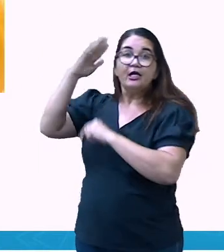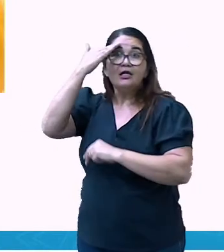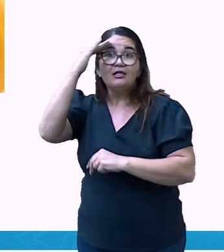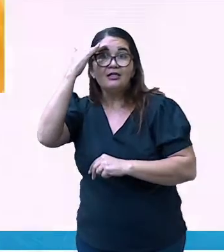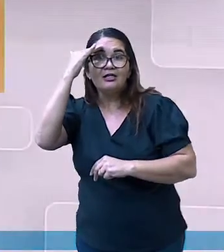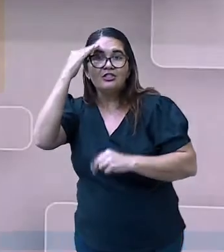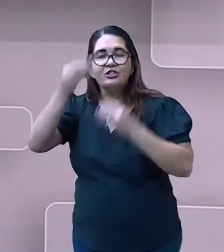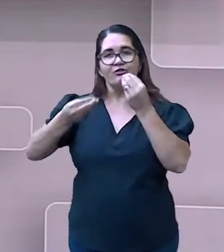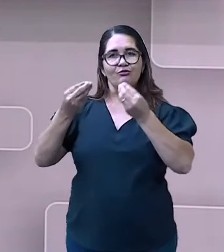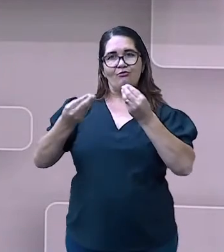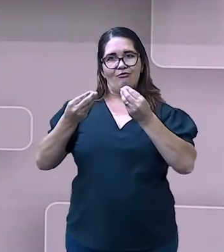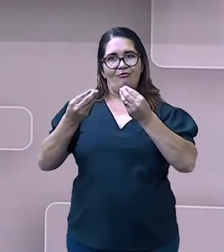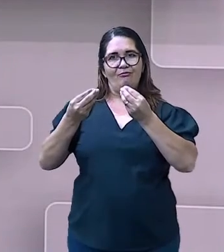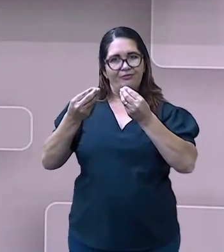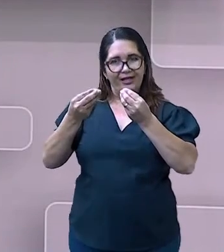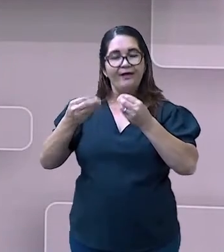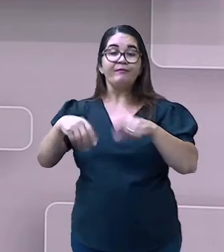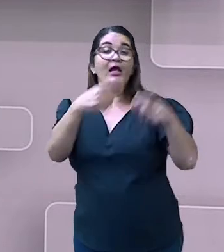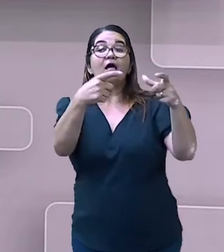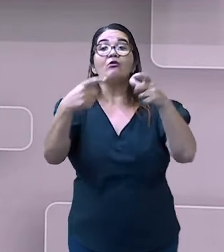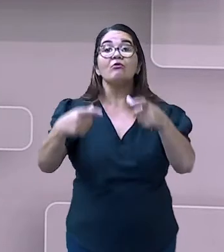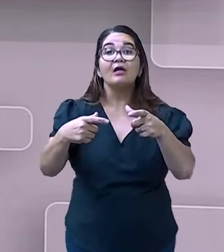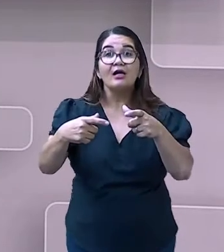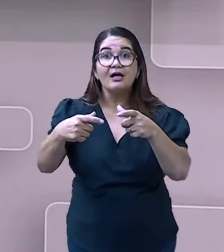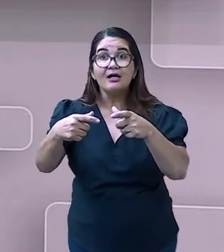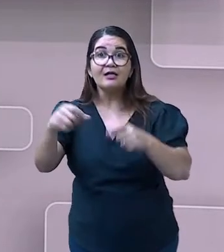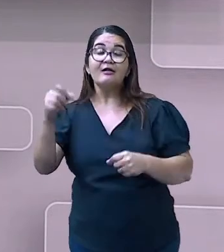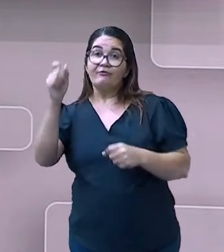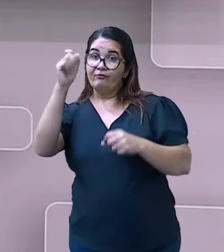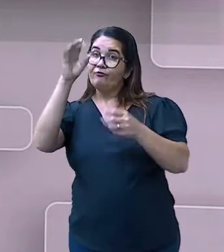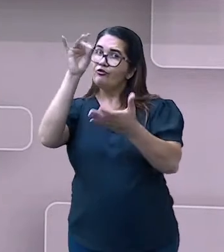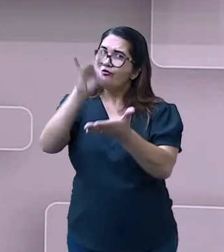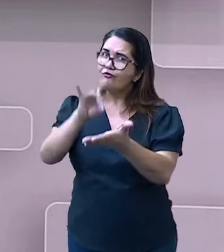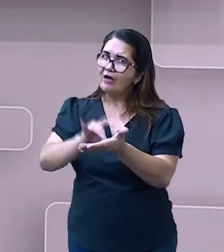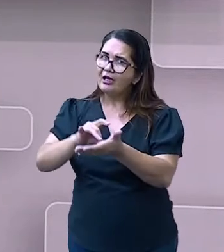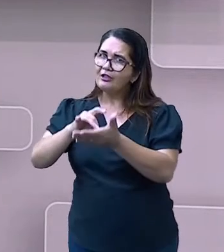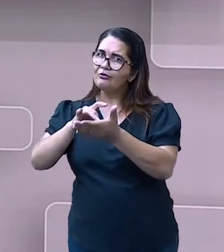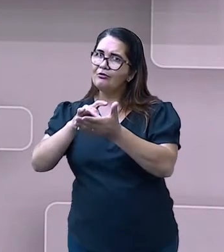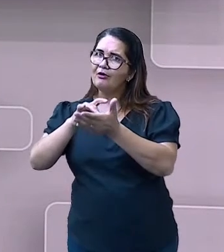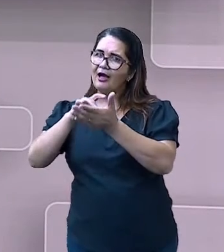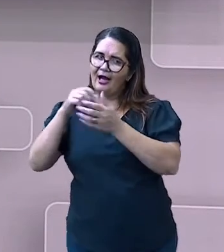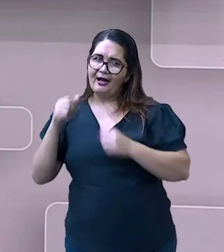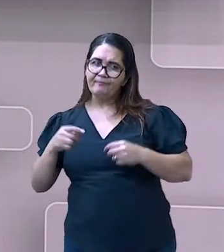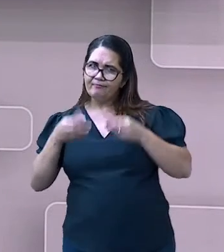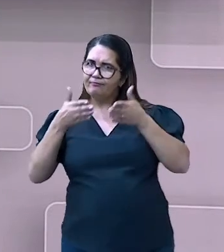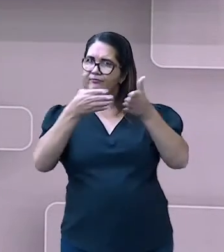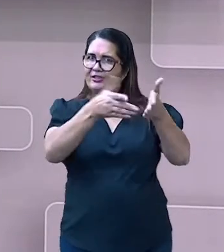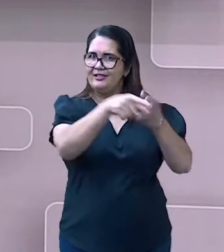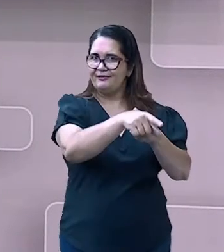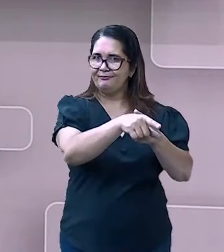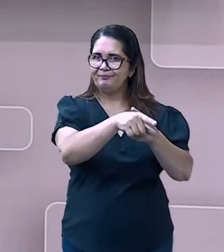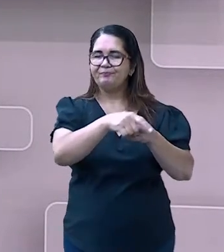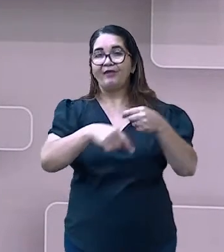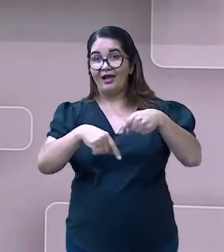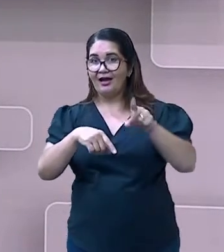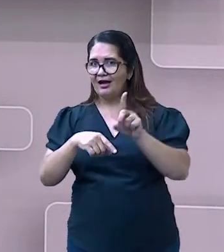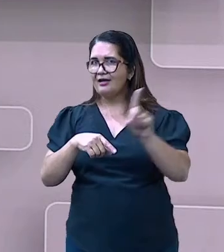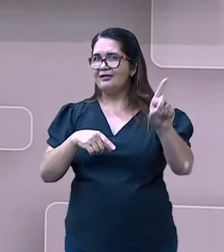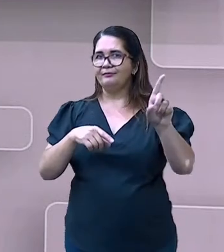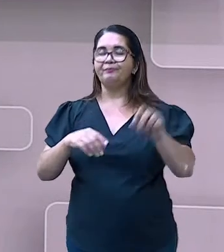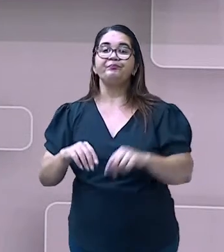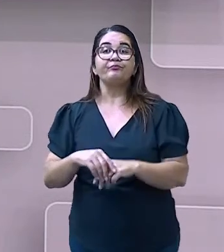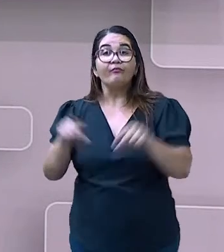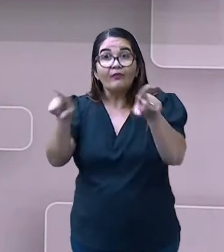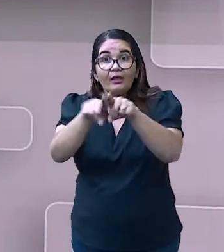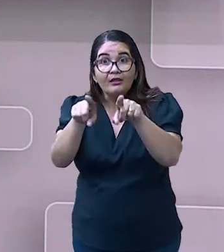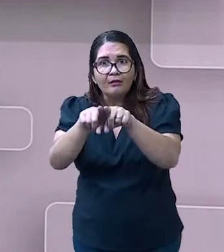navegavam dias e noites. Então, era muito importante, além do sol, eles observarem outros astros